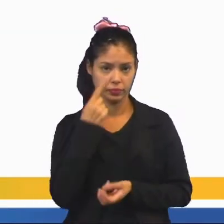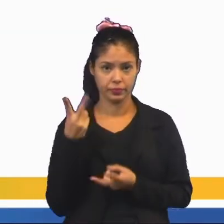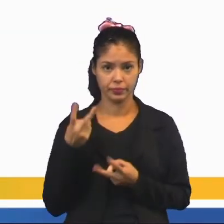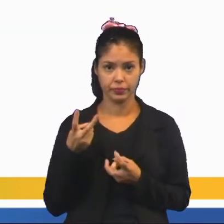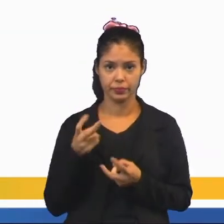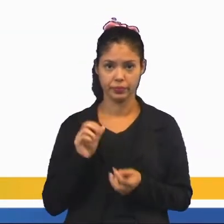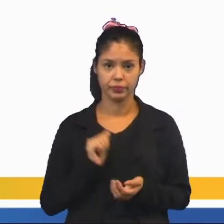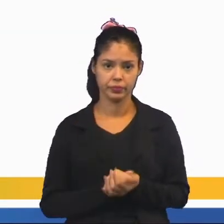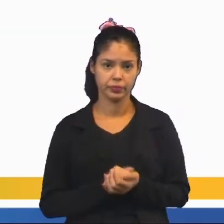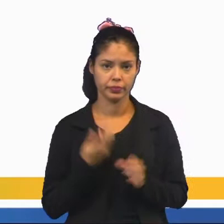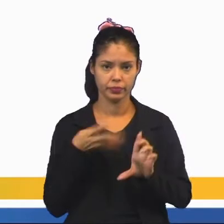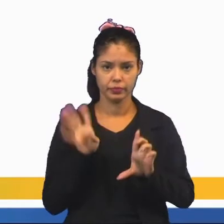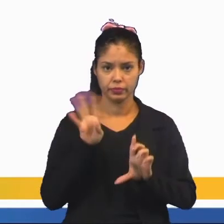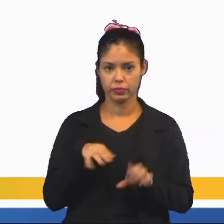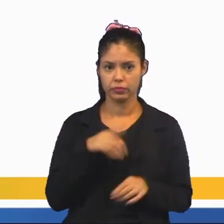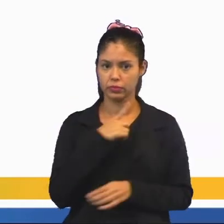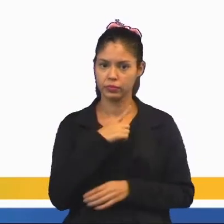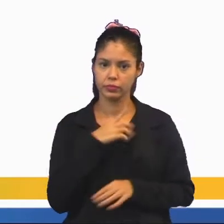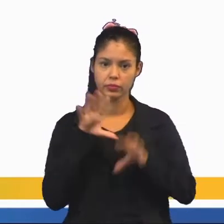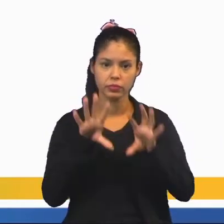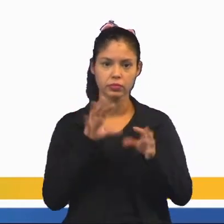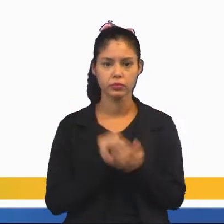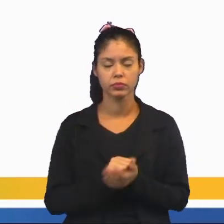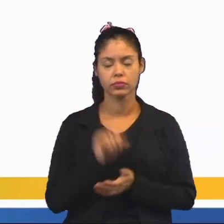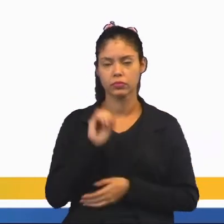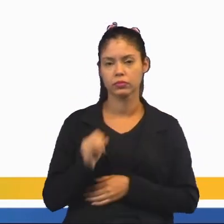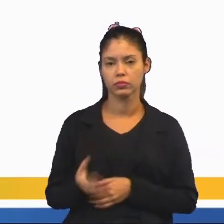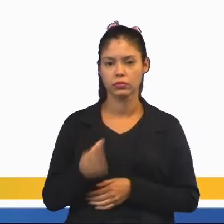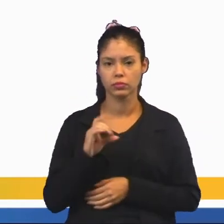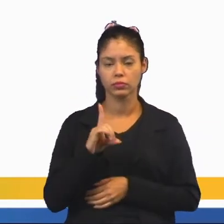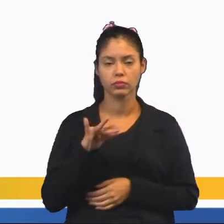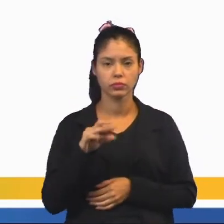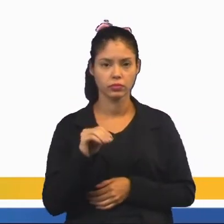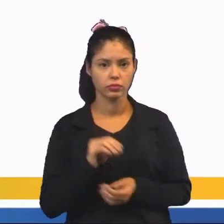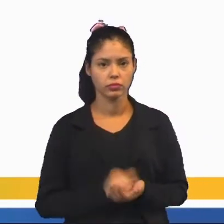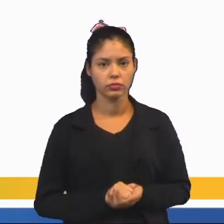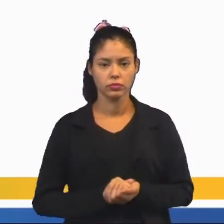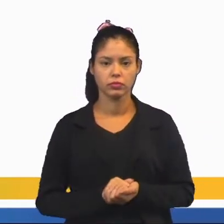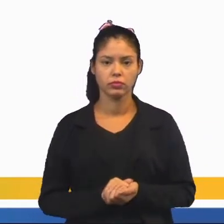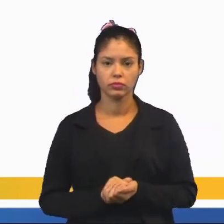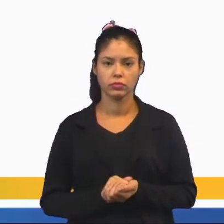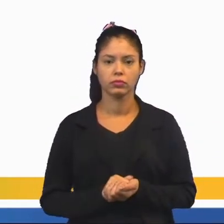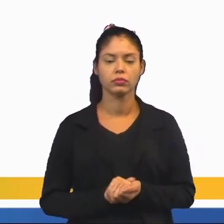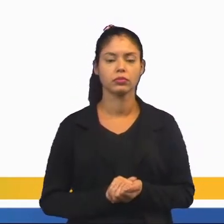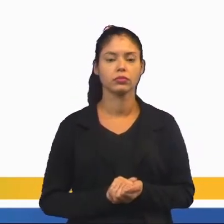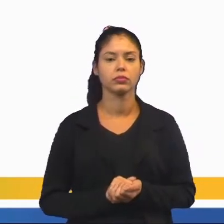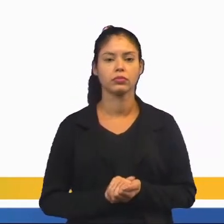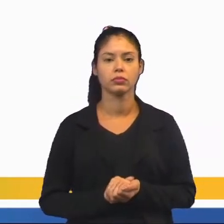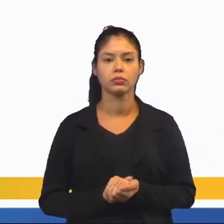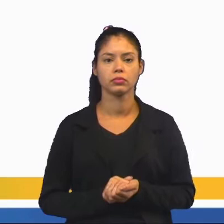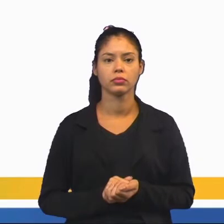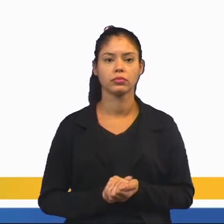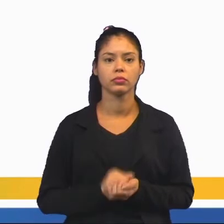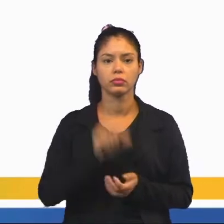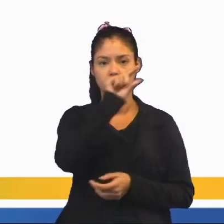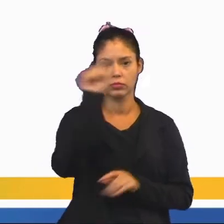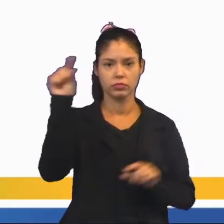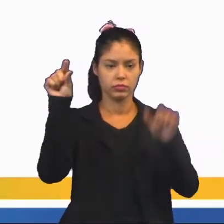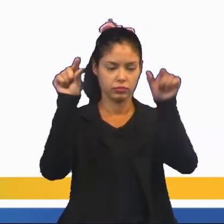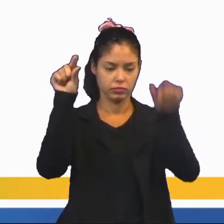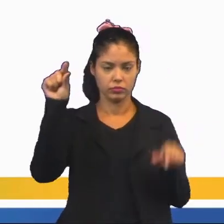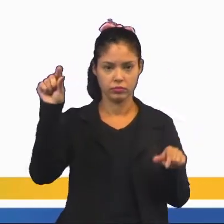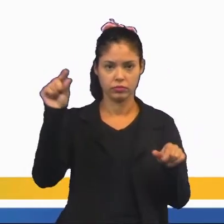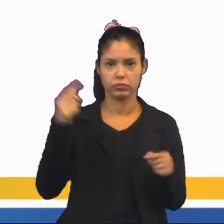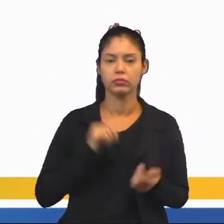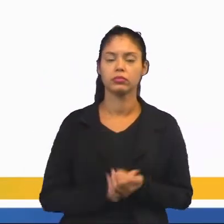Observe. Essa tabela, eu tenho aqui um dado, digamos que na horizontal eu tenho um dado, e na vertical eu tenho